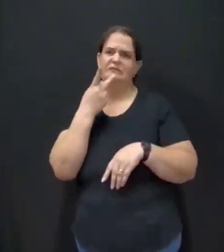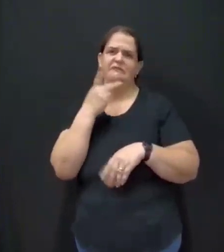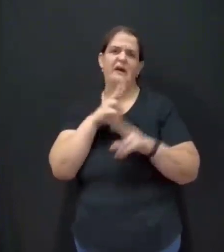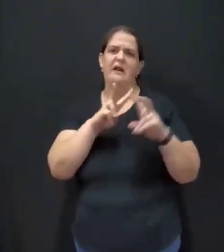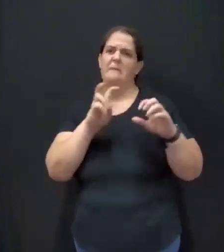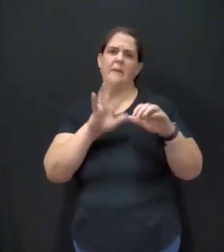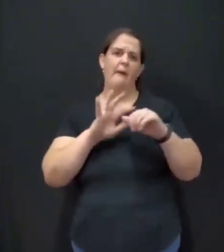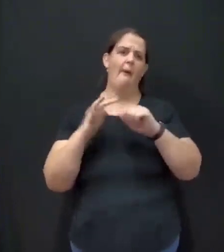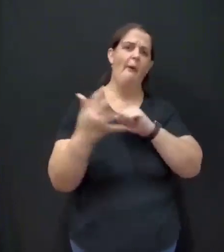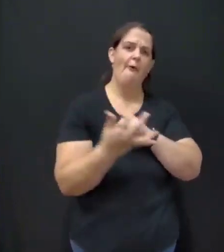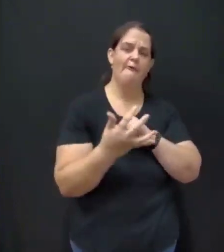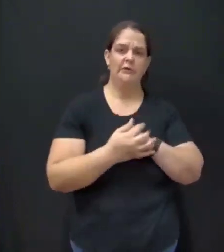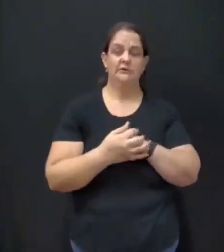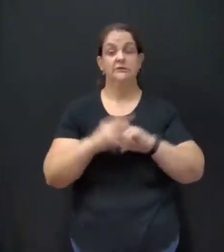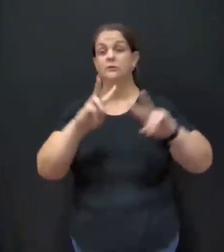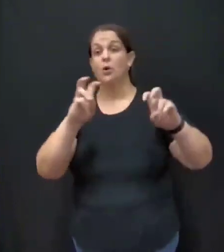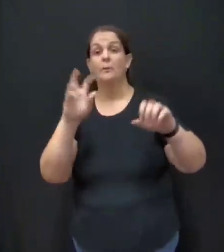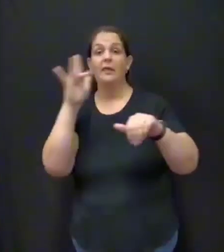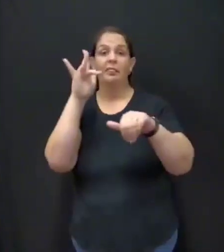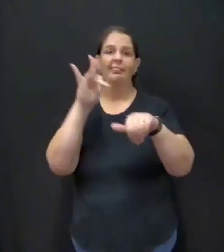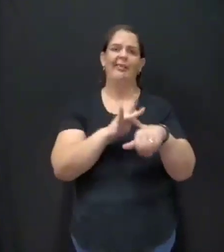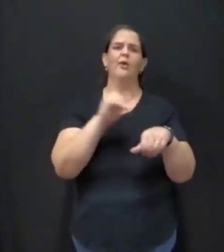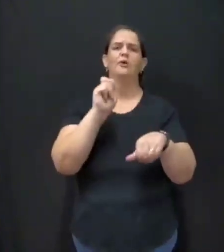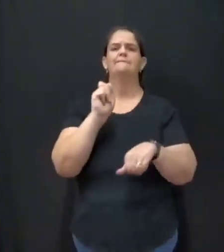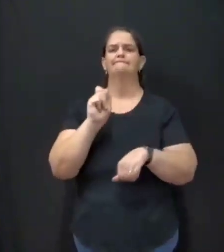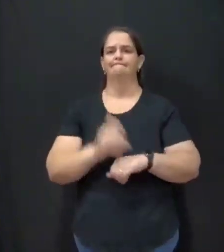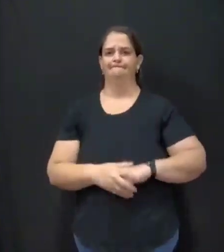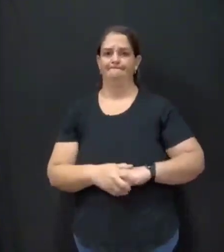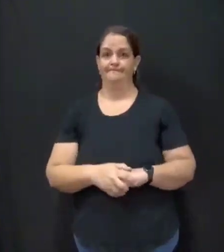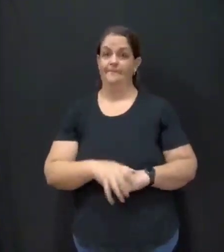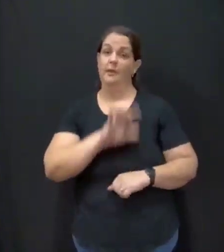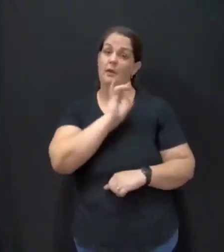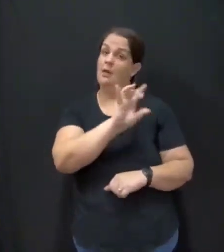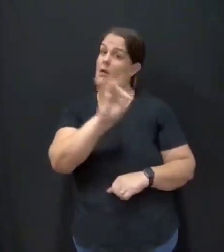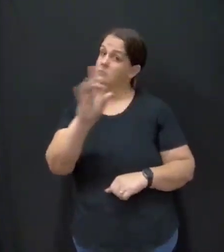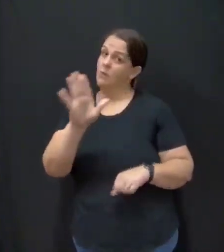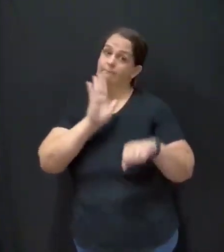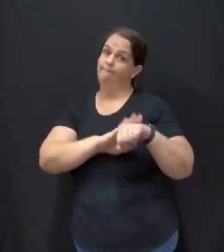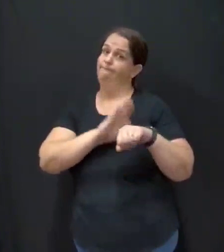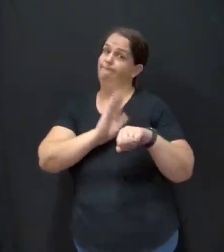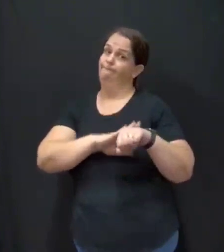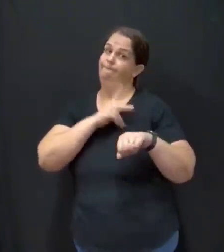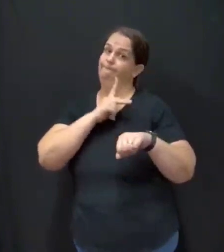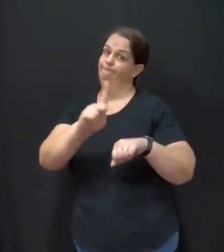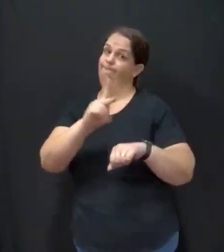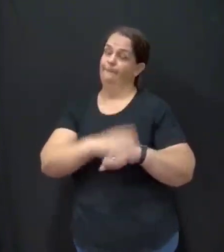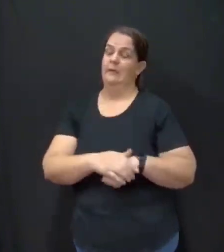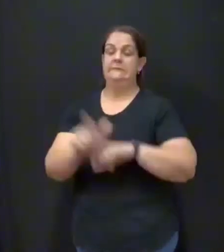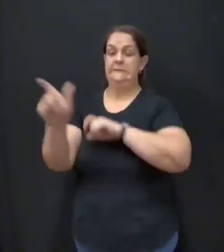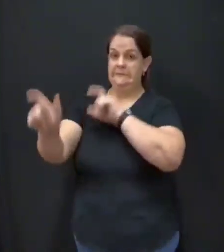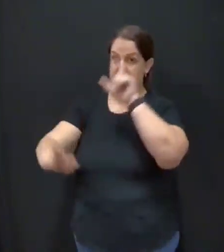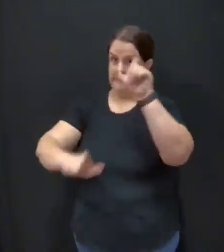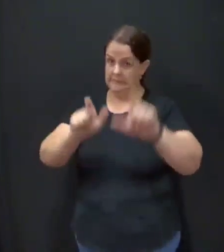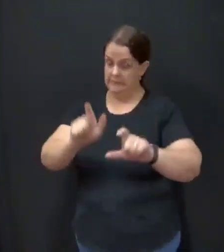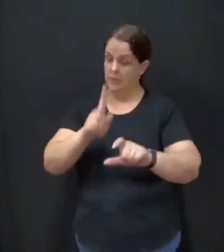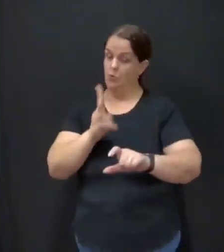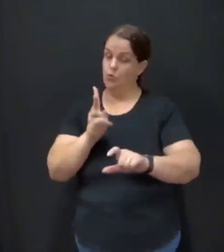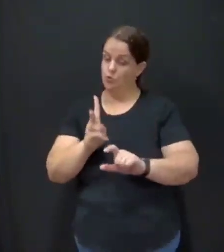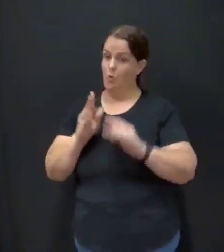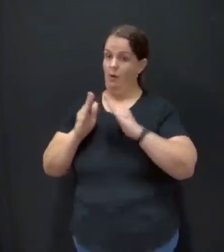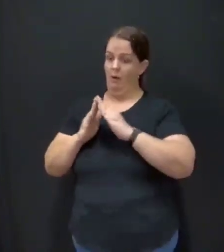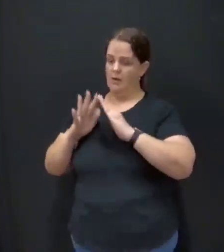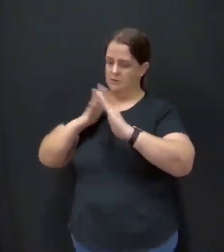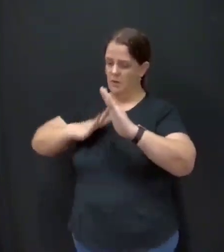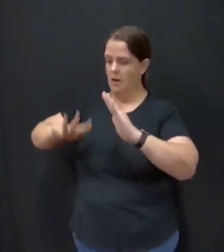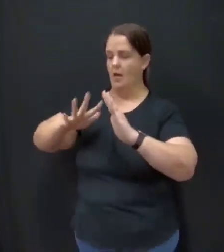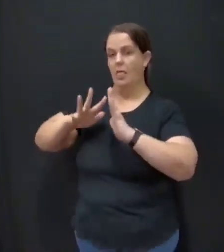Então, o que eu tenho a dizer sobre a Dengue é que cada um tem que fazer a sua parte. O cidadão mantendo o seu quintal limpo, sem